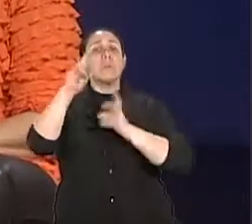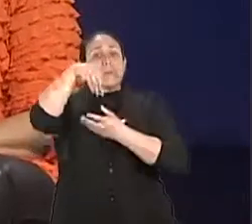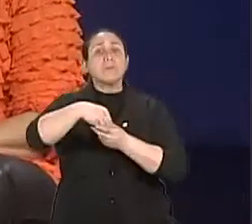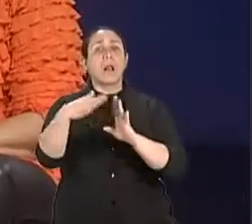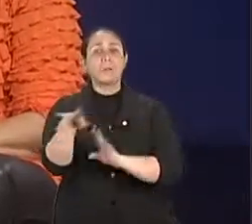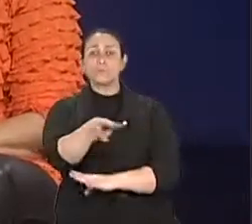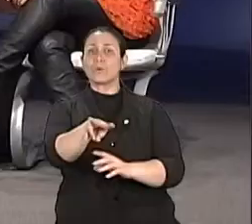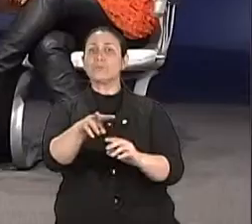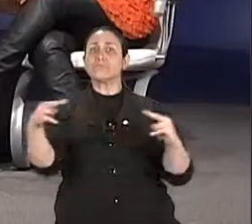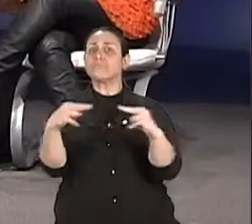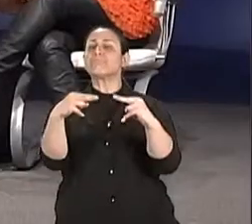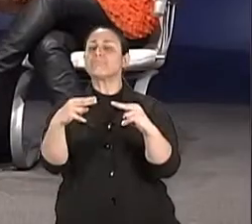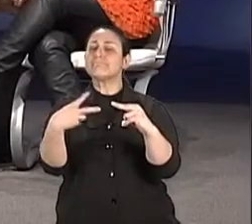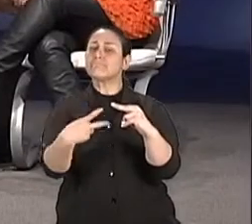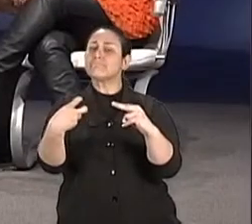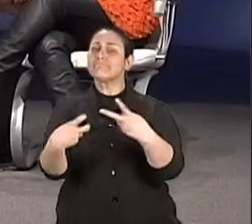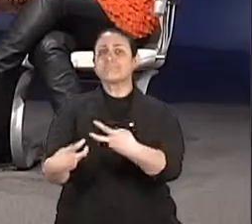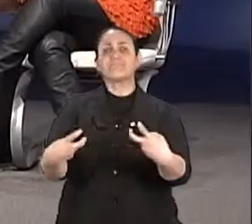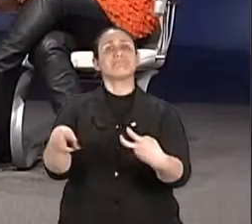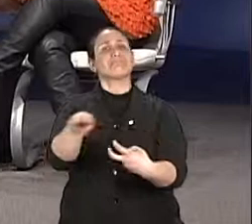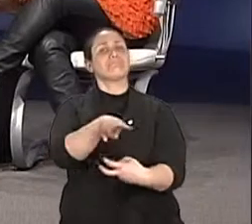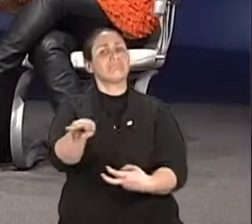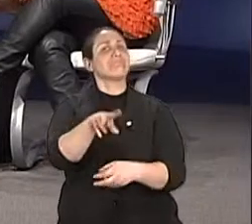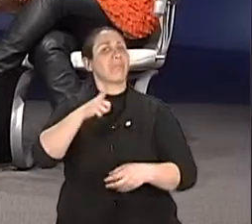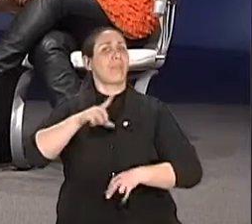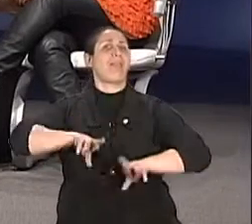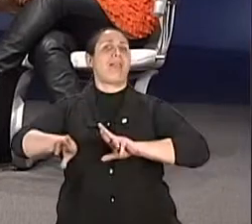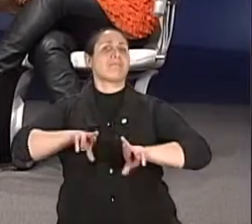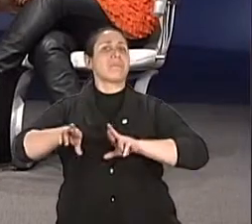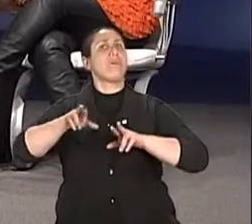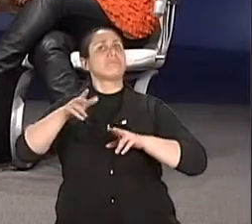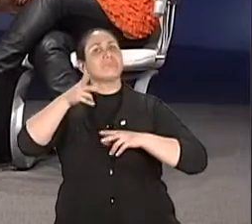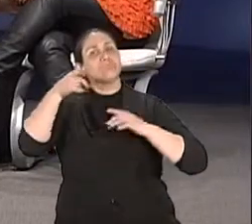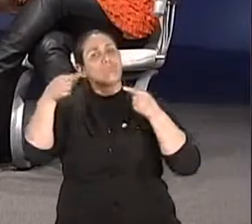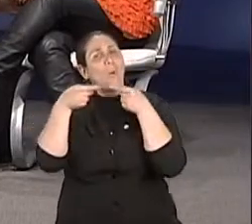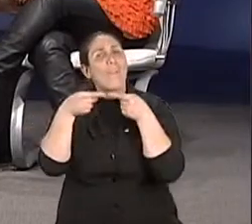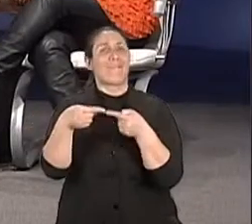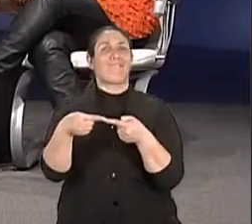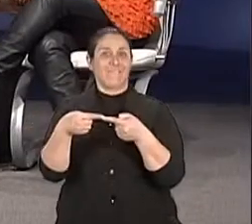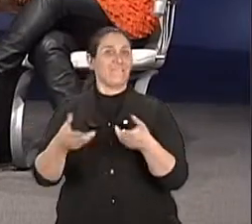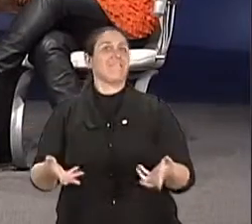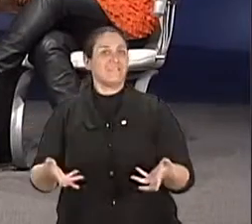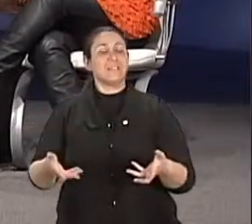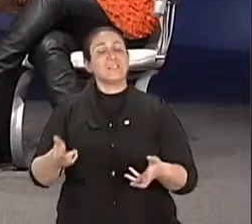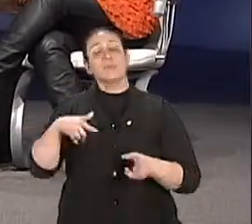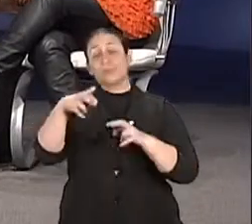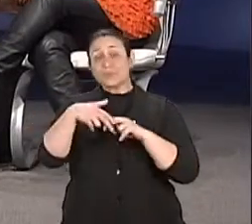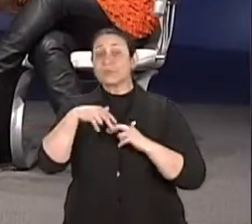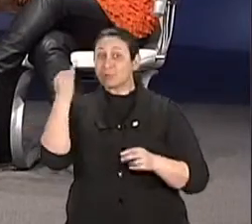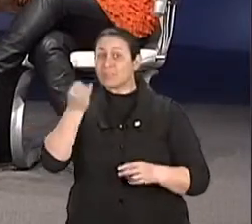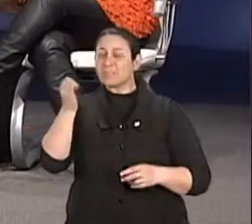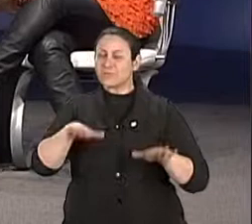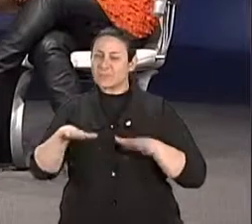também é fundamental em muitos momentos pra essa ajuda. Não, não deixe passar a comunicação, não tá se sentindo. Eu digo assim, às